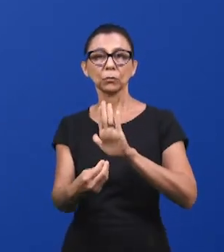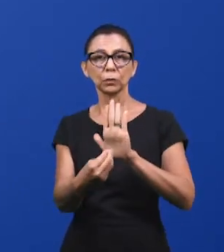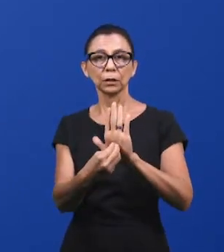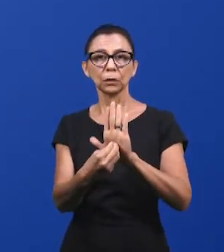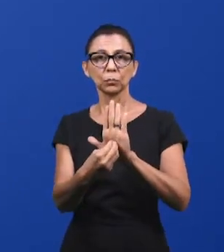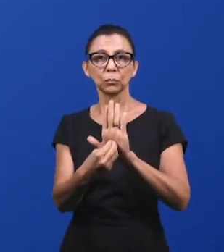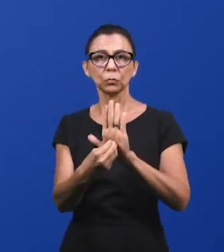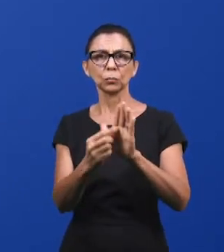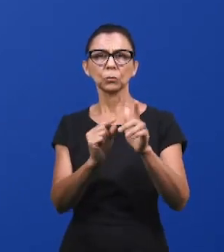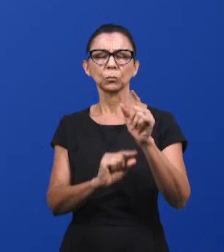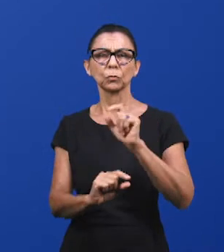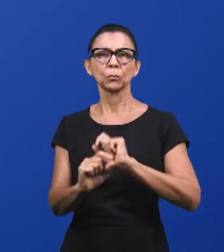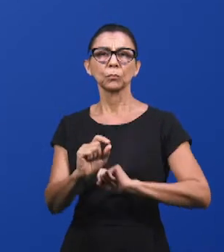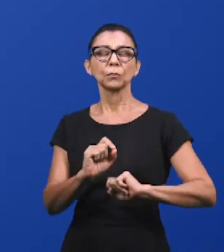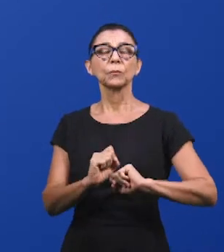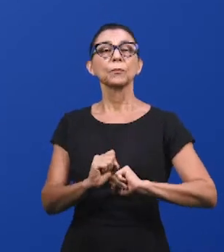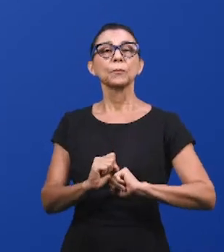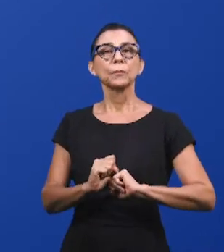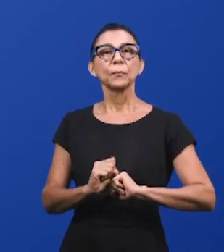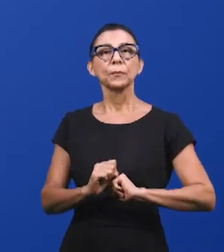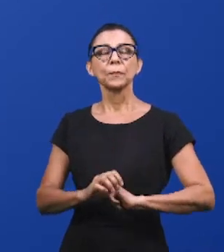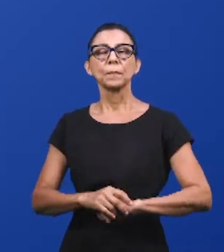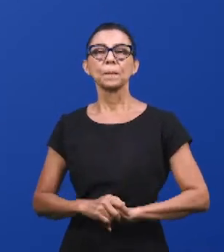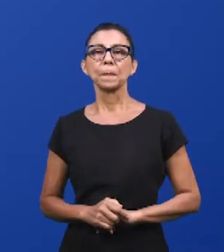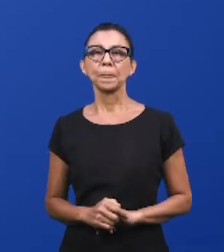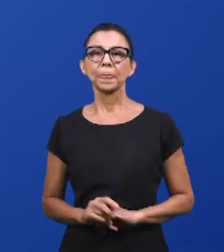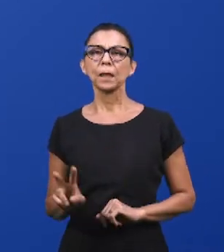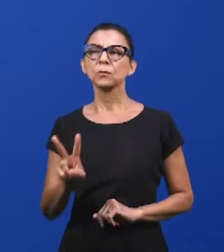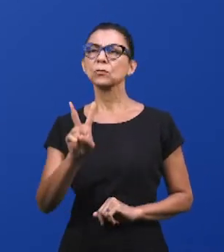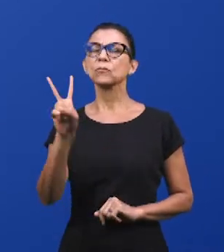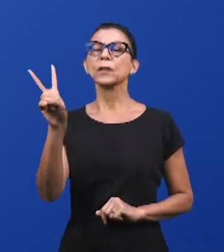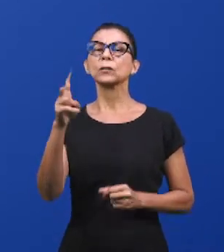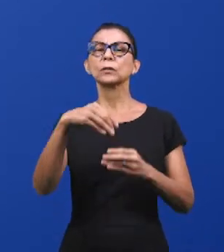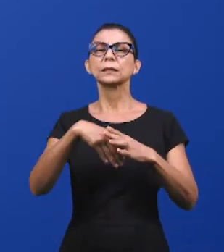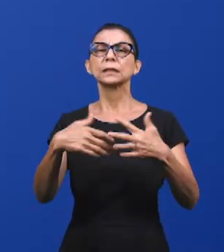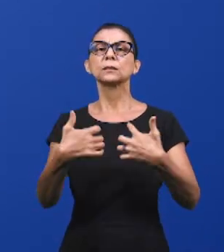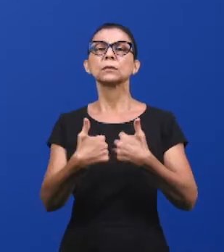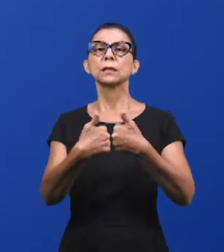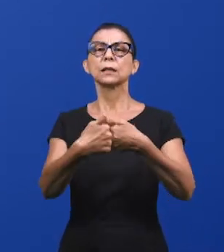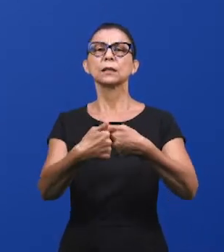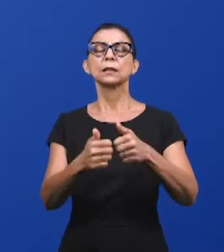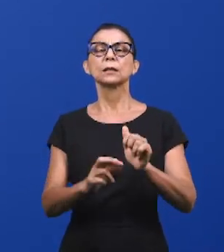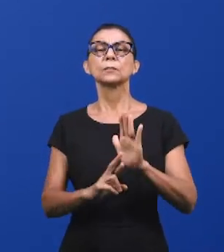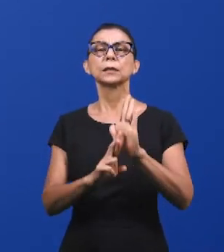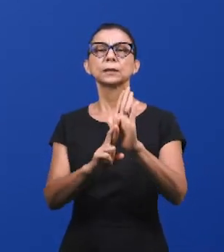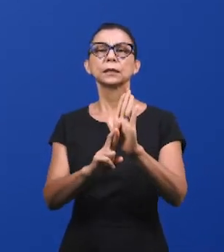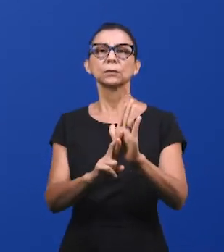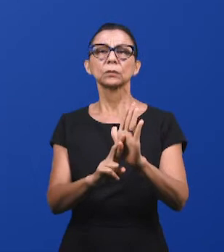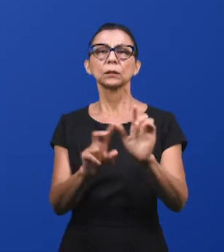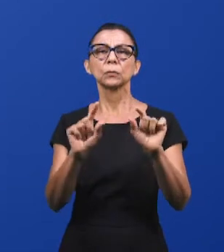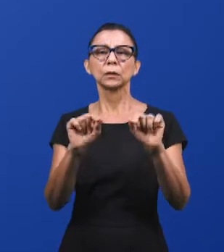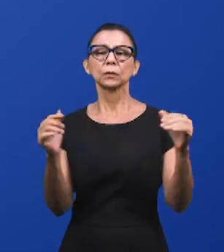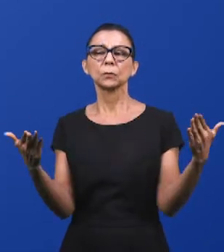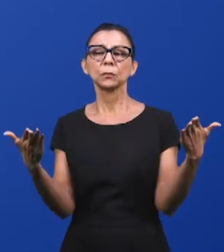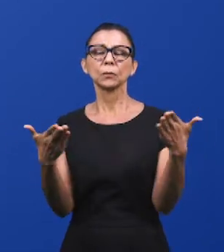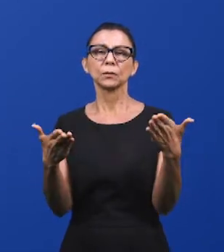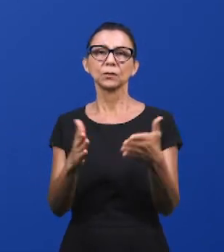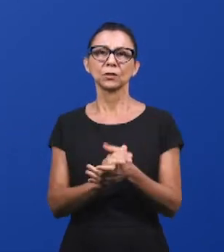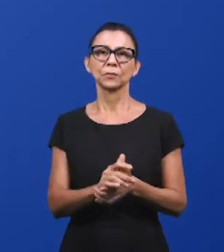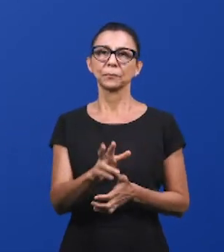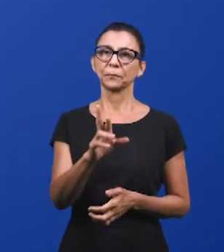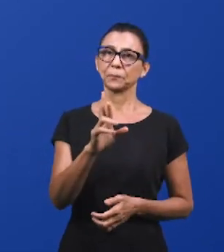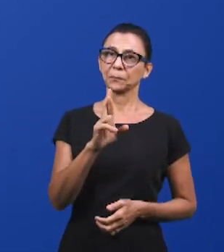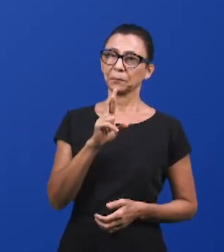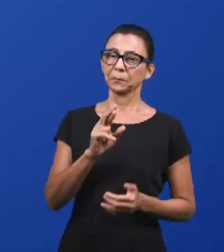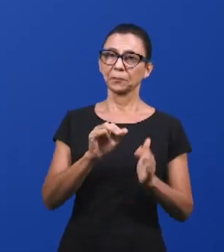Passamos, então, um resumo usando profeticamente os valores que estavam dentro da Arca, aplicando ao nosso tempo. E a resposta é,